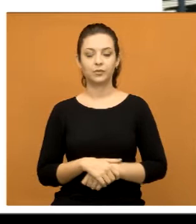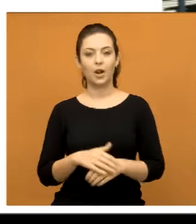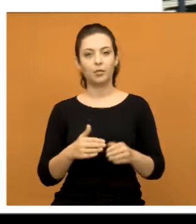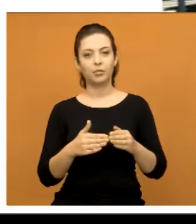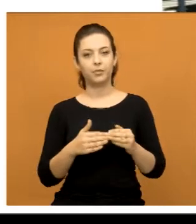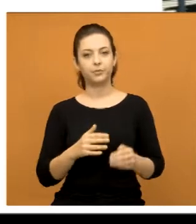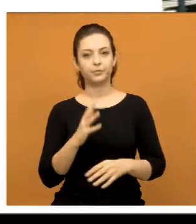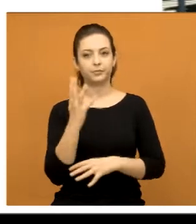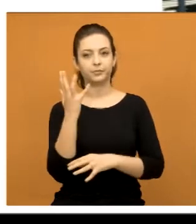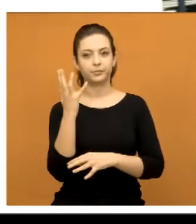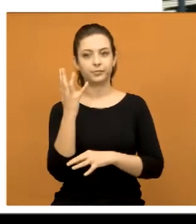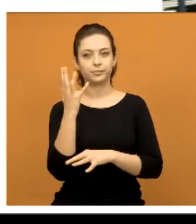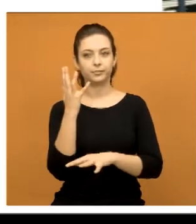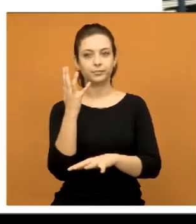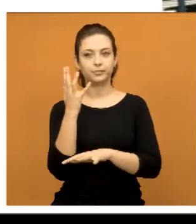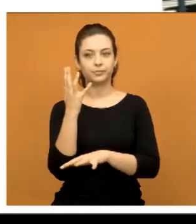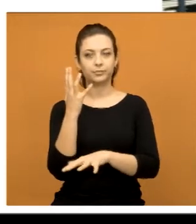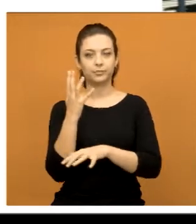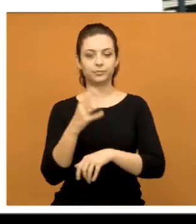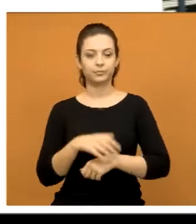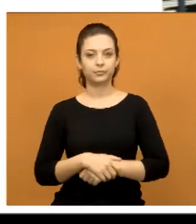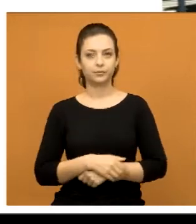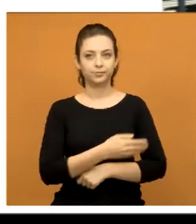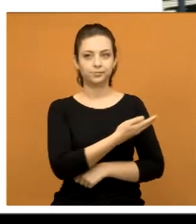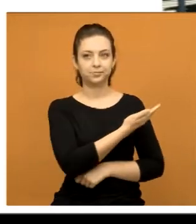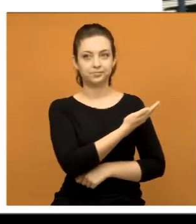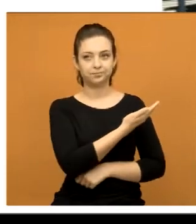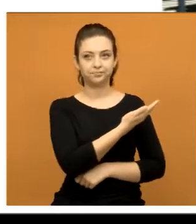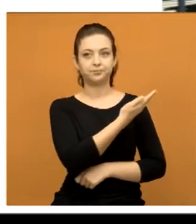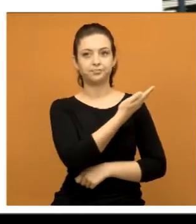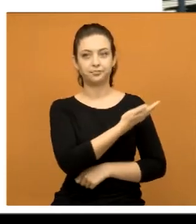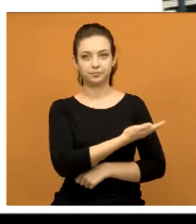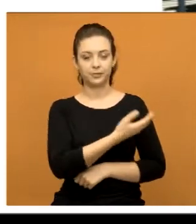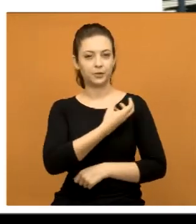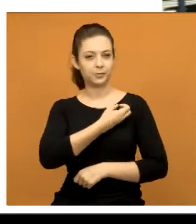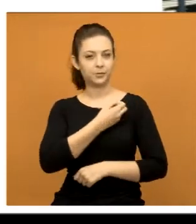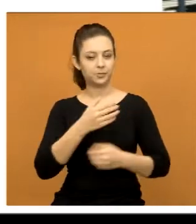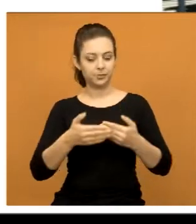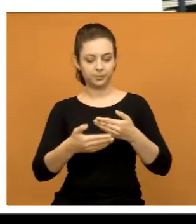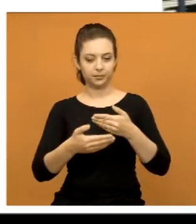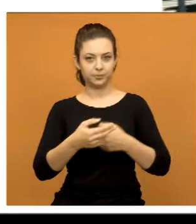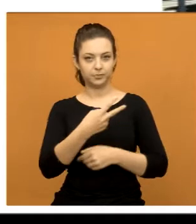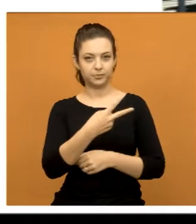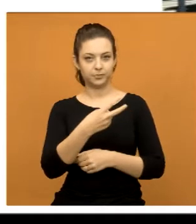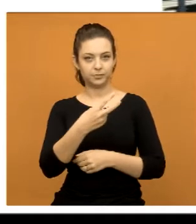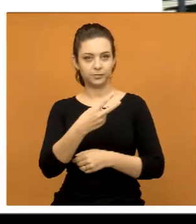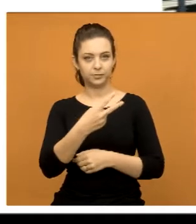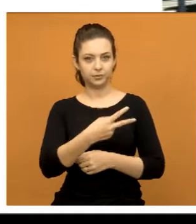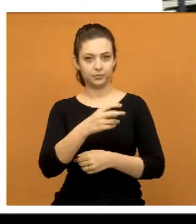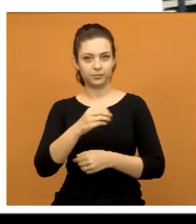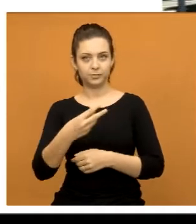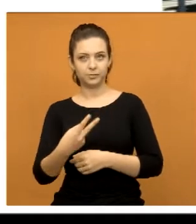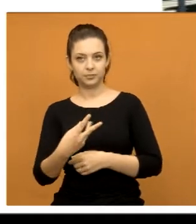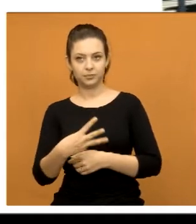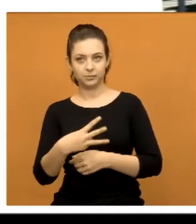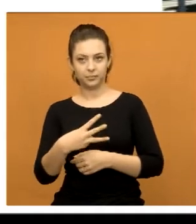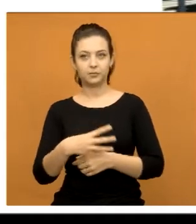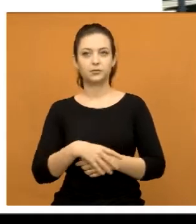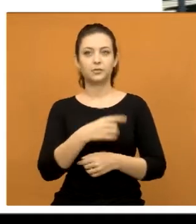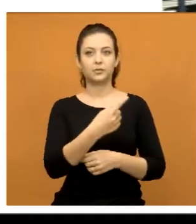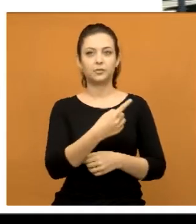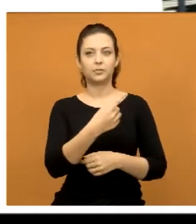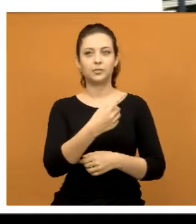Uma árvore na Avenida dos Migrantes, no número 213, no bairro Parque Minha Lua,